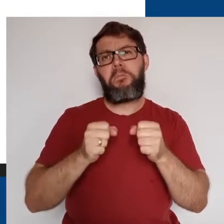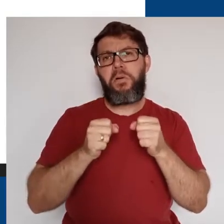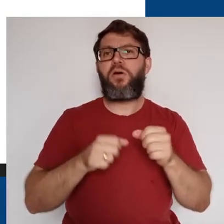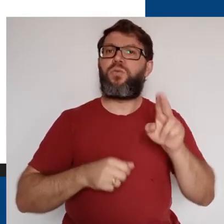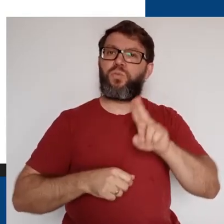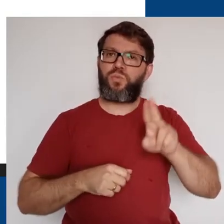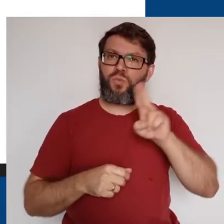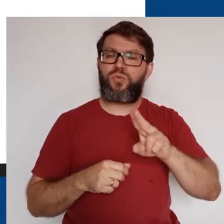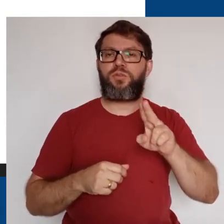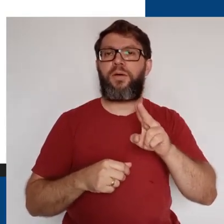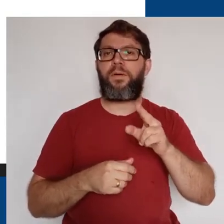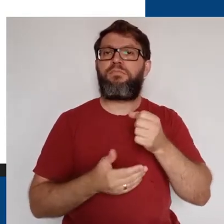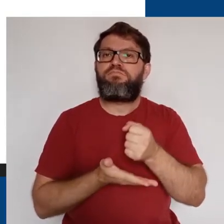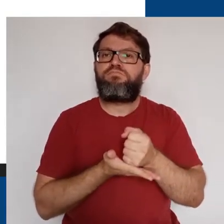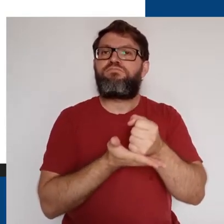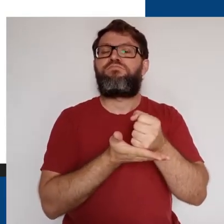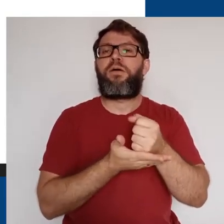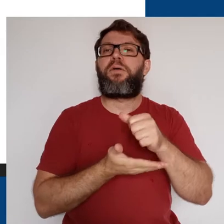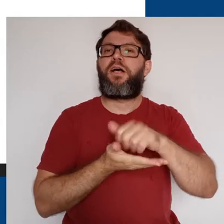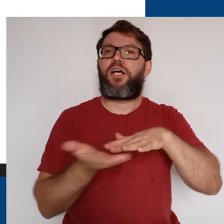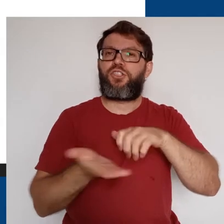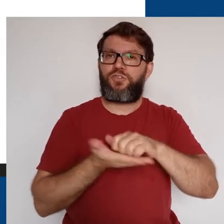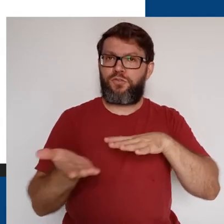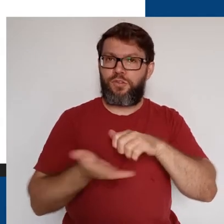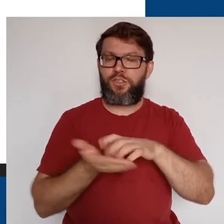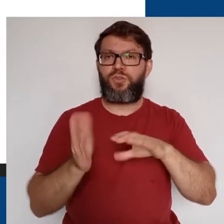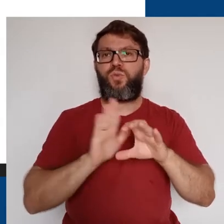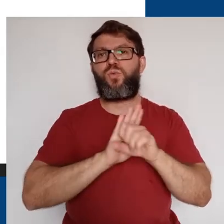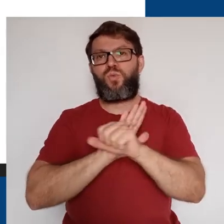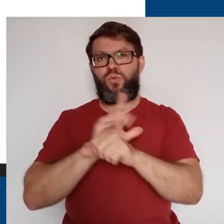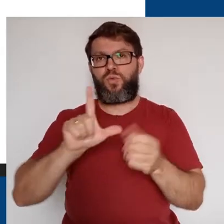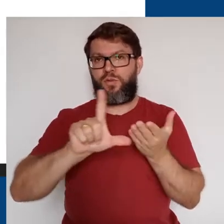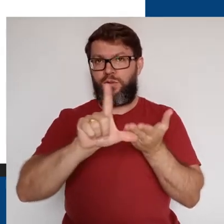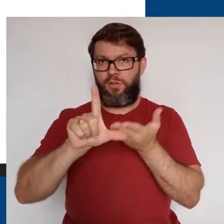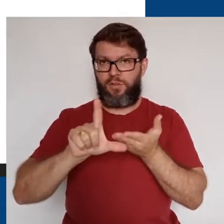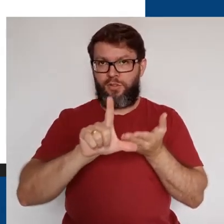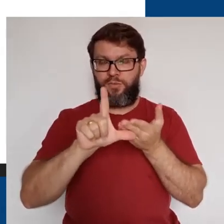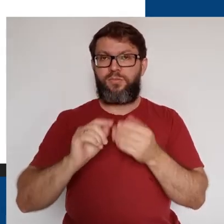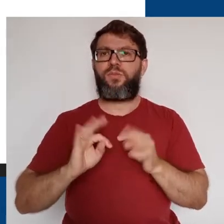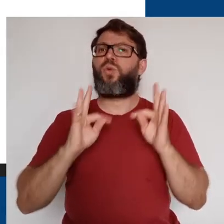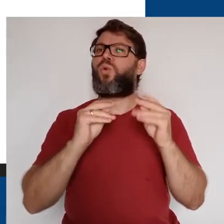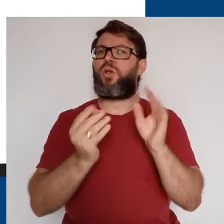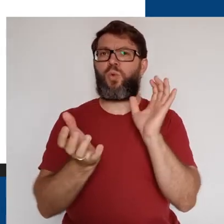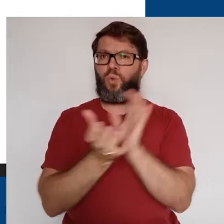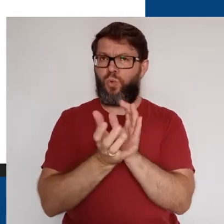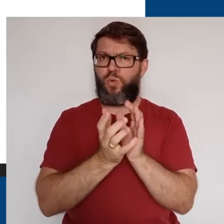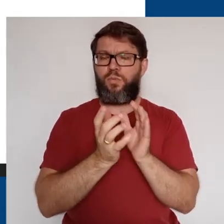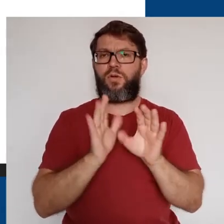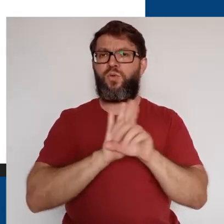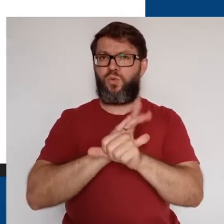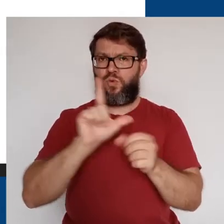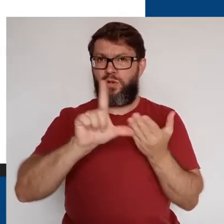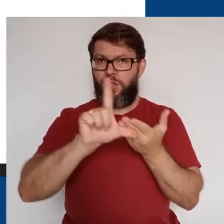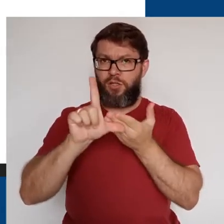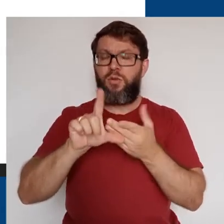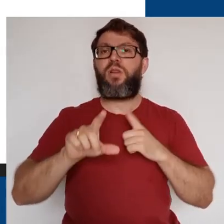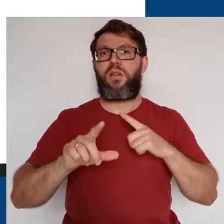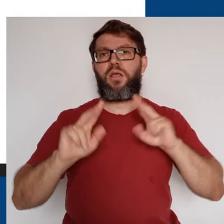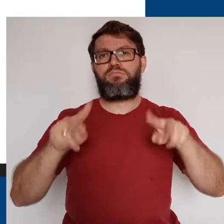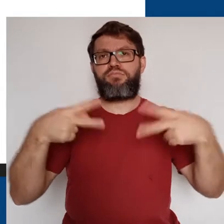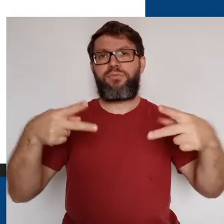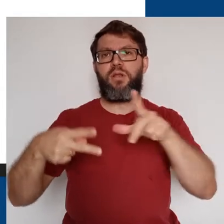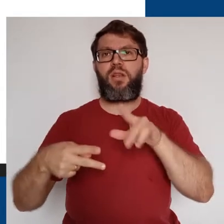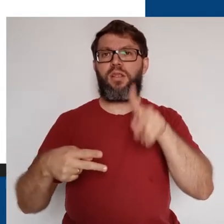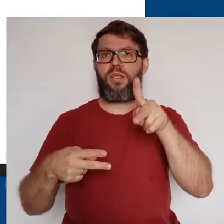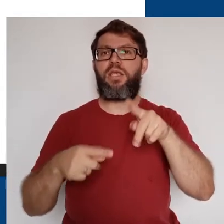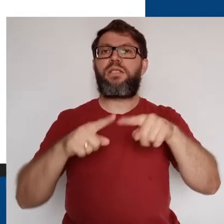utilizadas como suporte para atividades no Google Classroom. Toda turma no Google Classroom conta com um link para uma